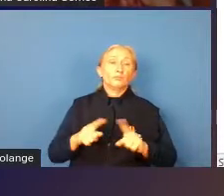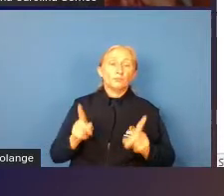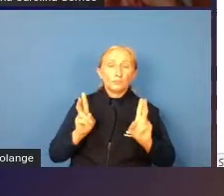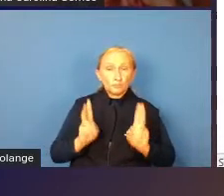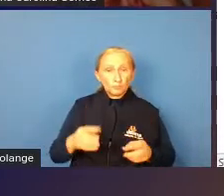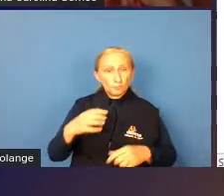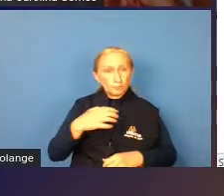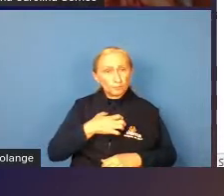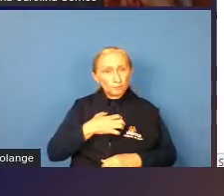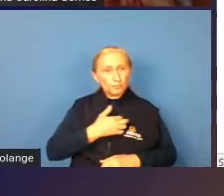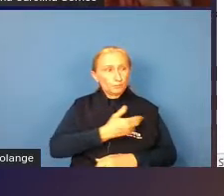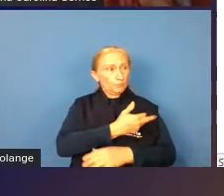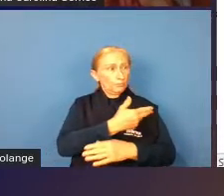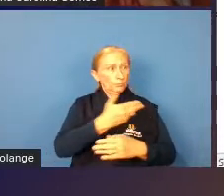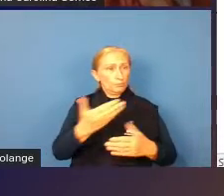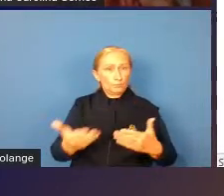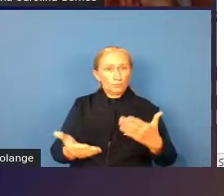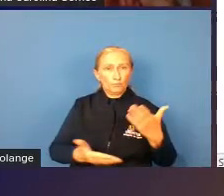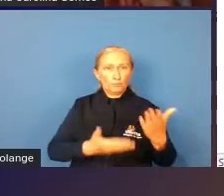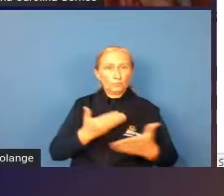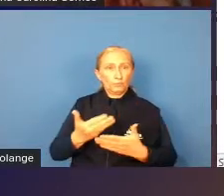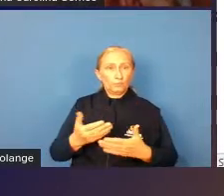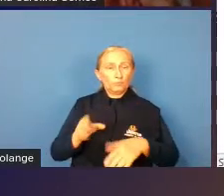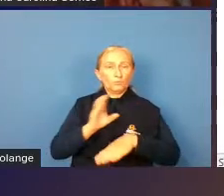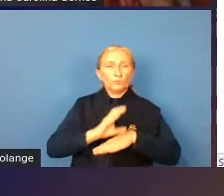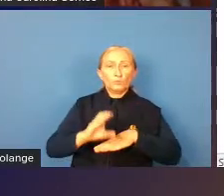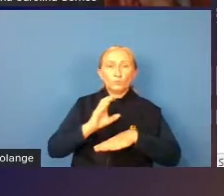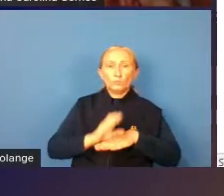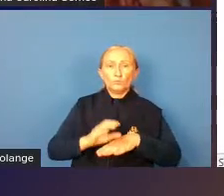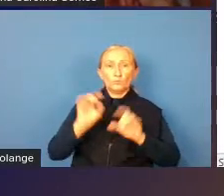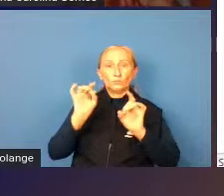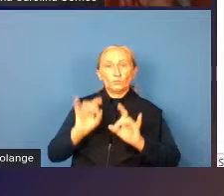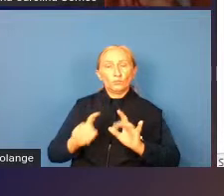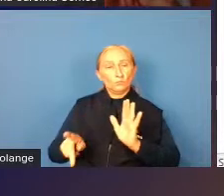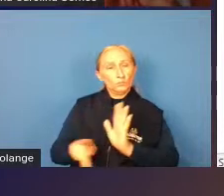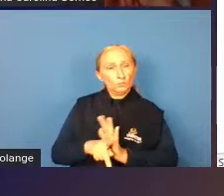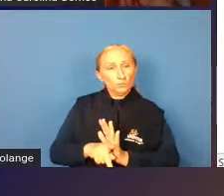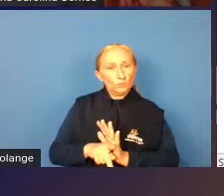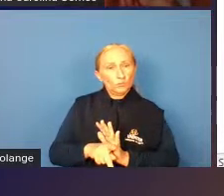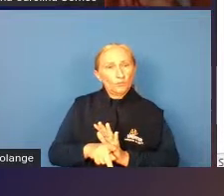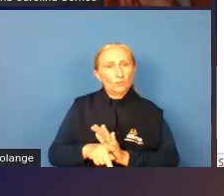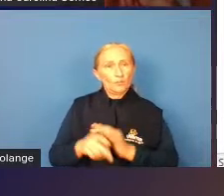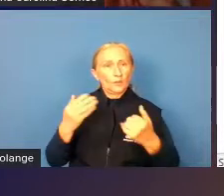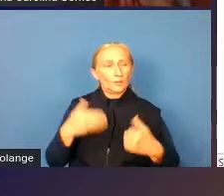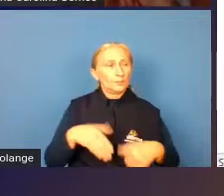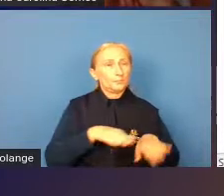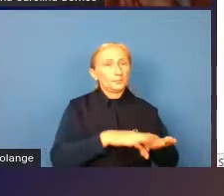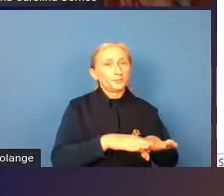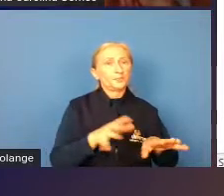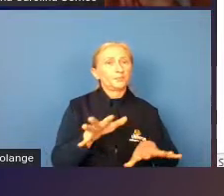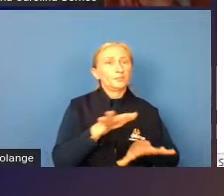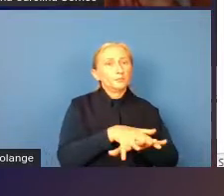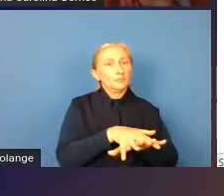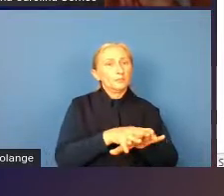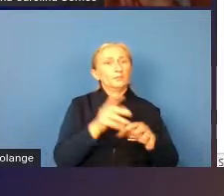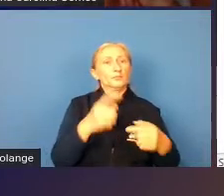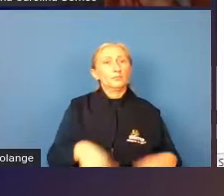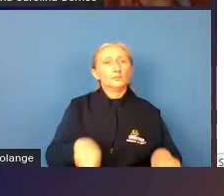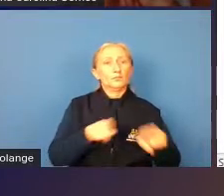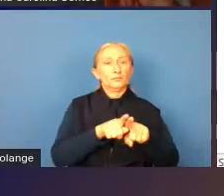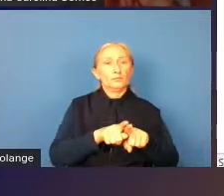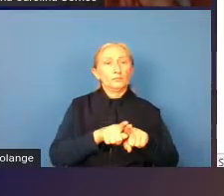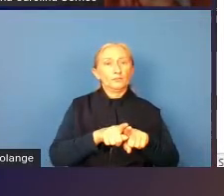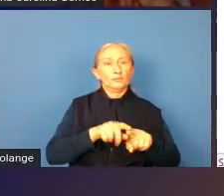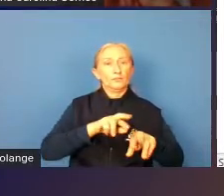assim há muitas muitos cursos de especialização voltados para inclusão voltados para